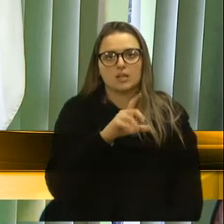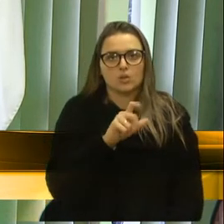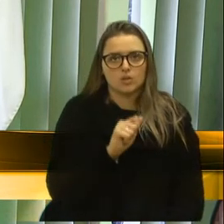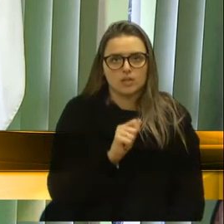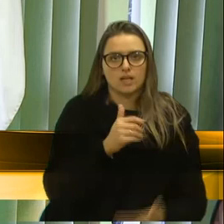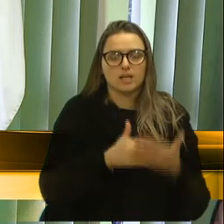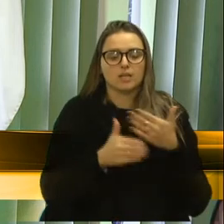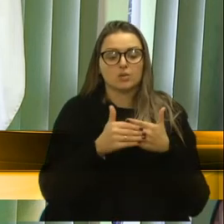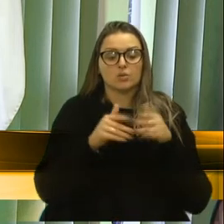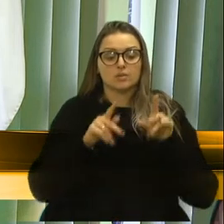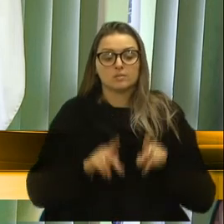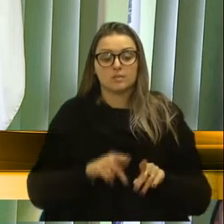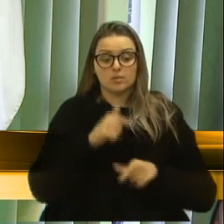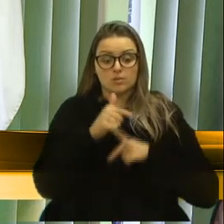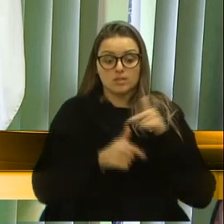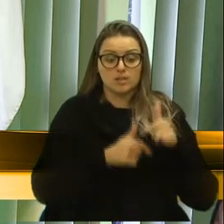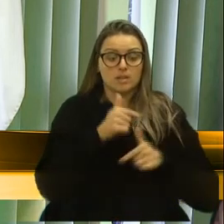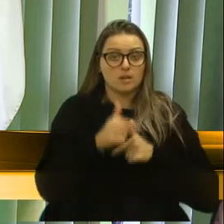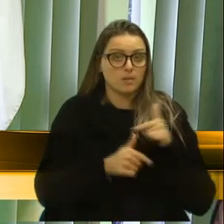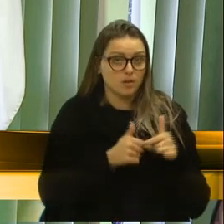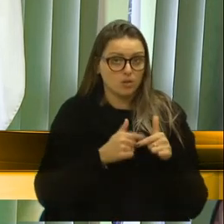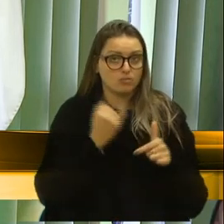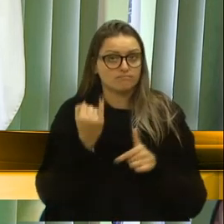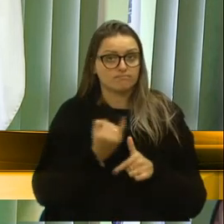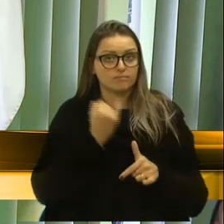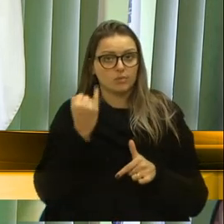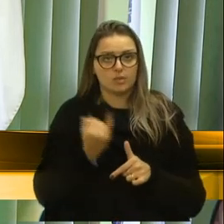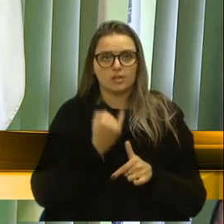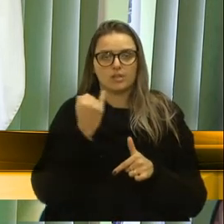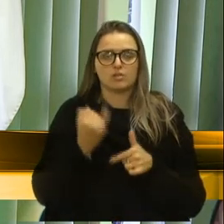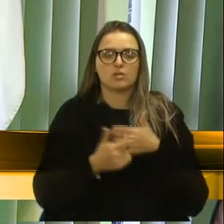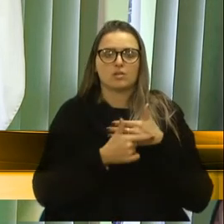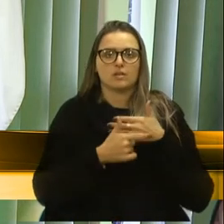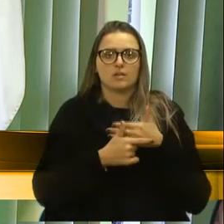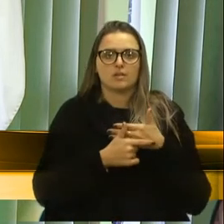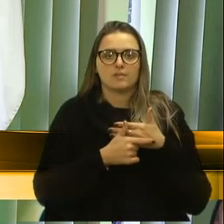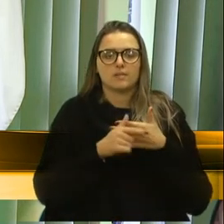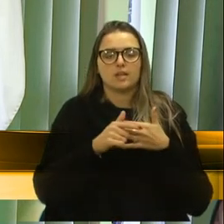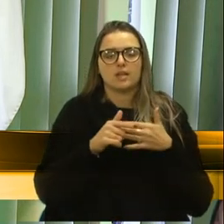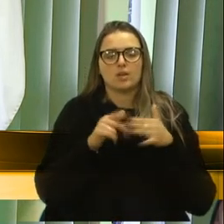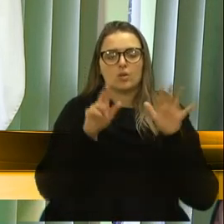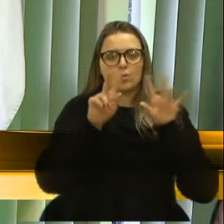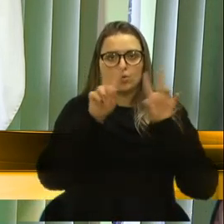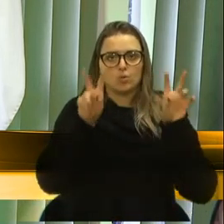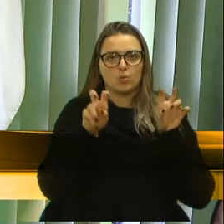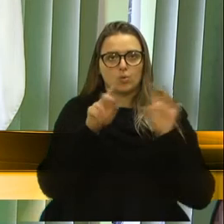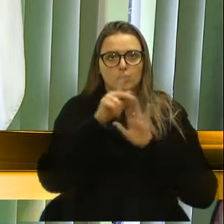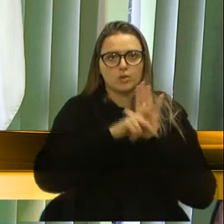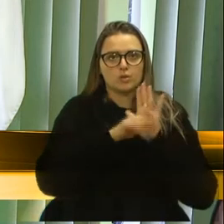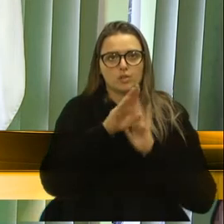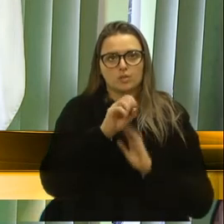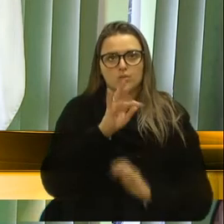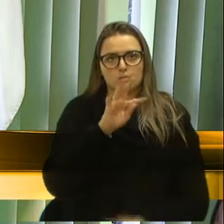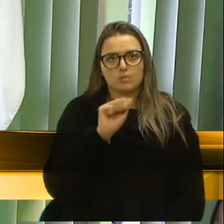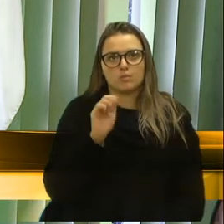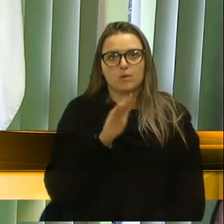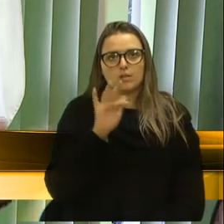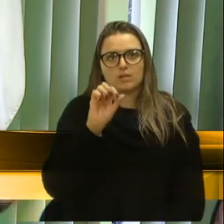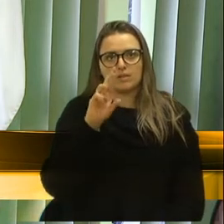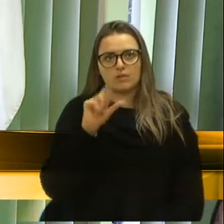trabalharam nesse trabalho tão importante que foi aí o Bota Fora. O nosso amigo Jacaré